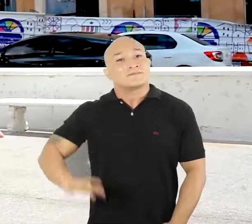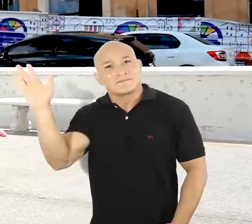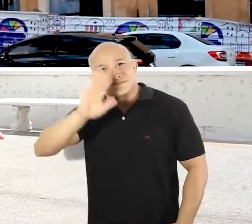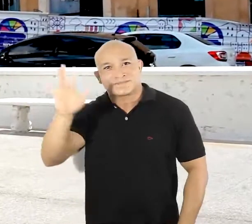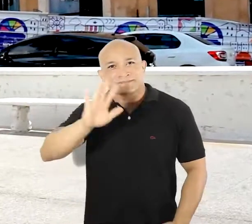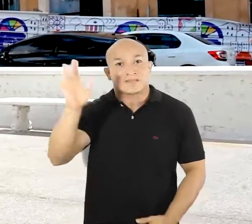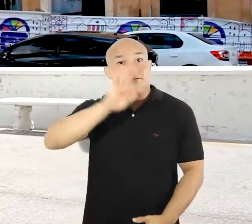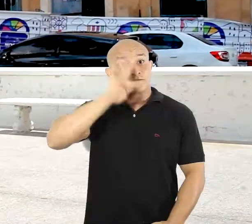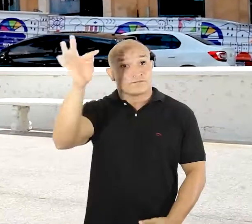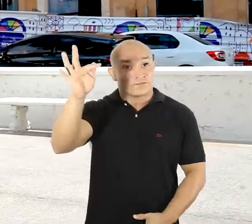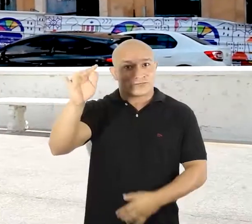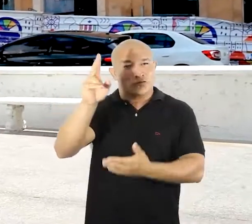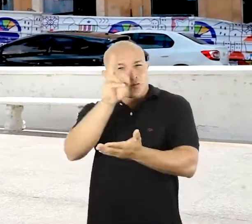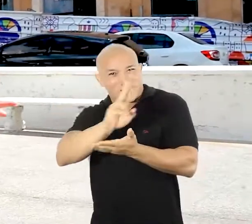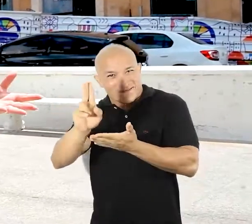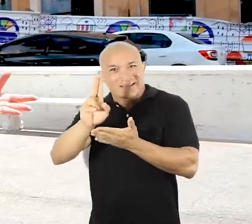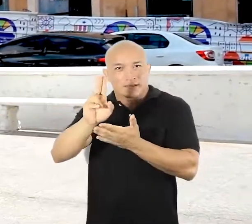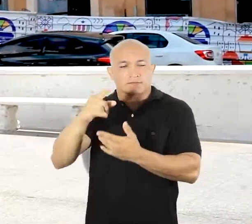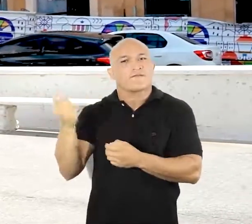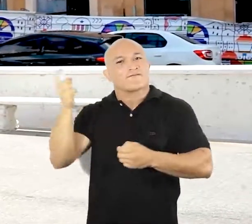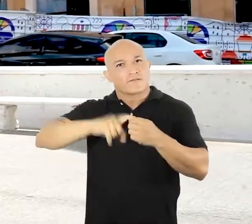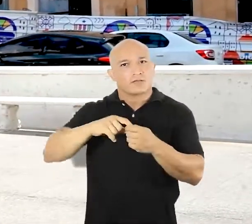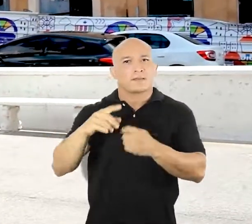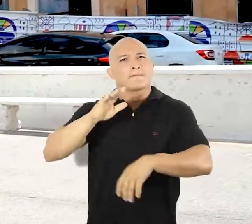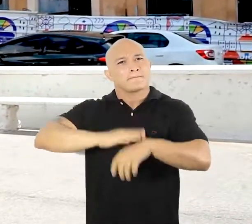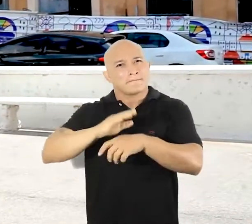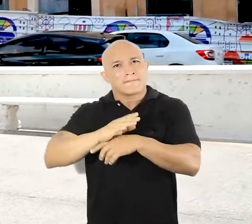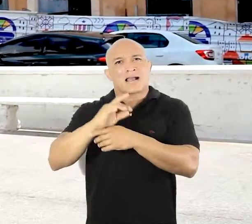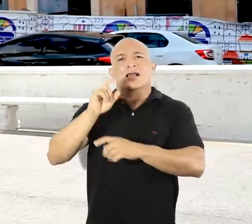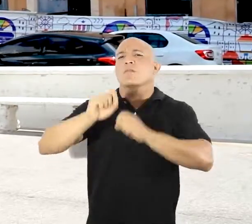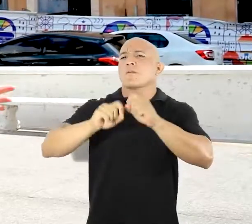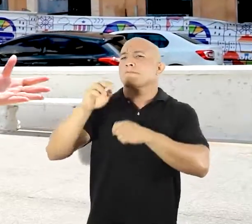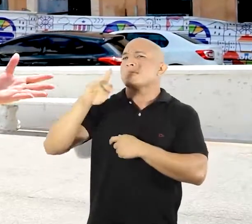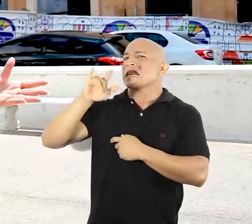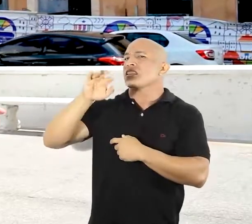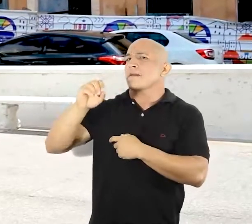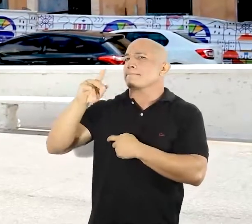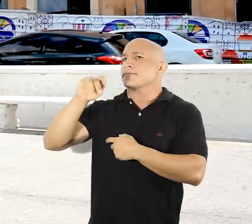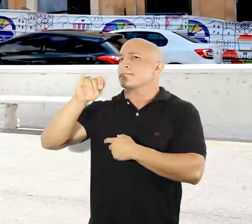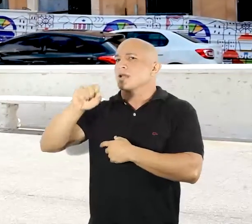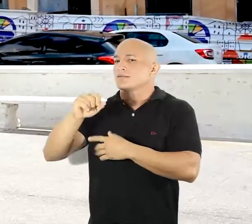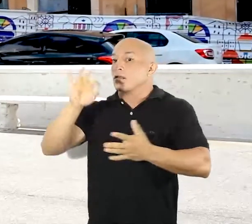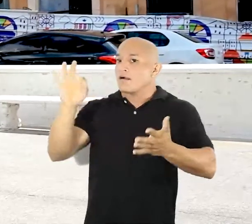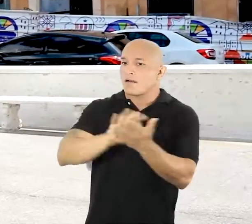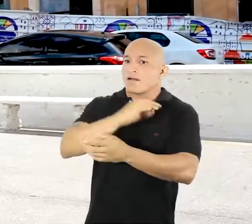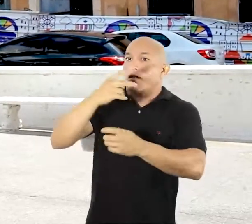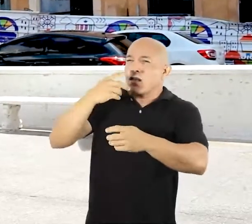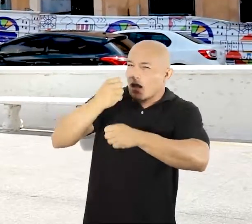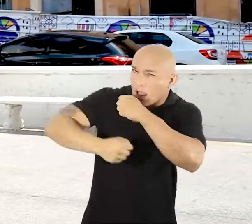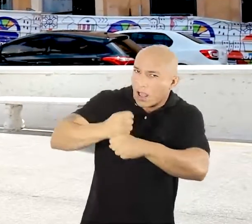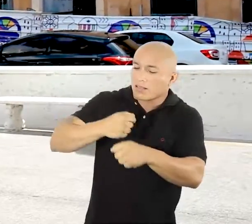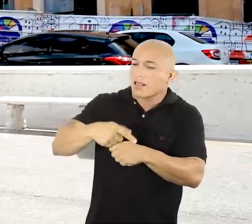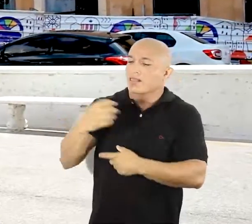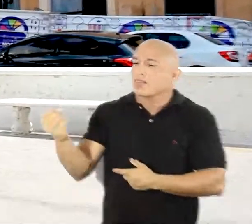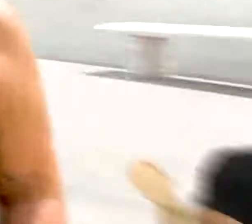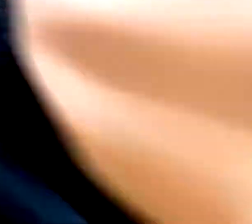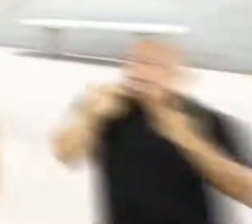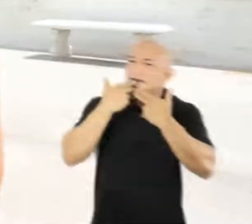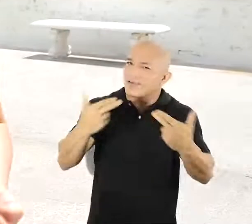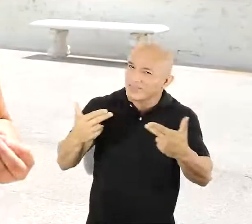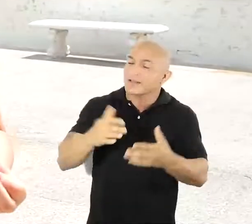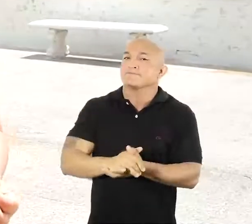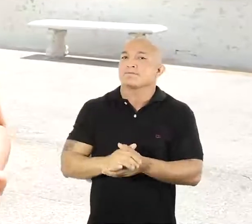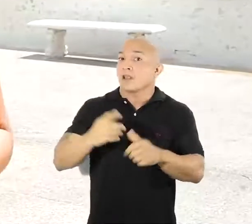Olá, futuros universitários! Estou de volta com mais um Plantão Paz. E o processo seletivo desse ano vem com grandes novidades.